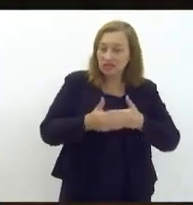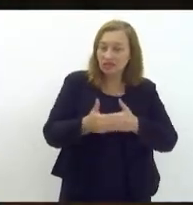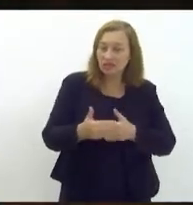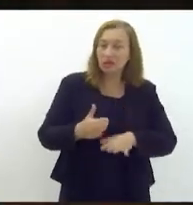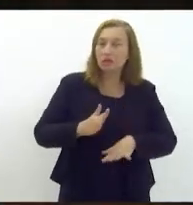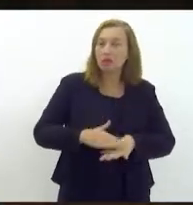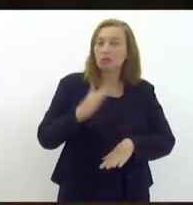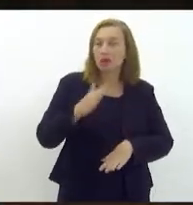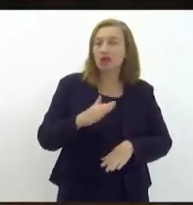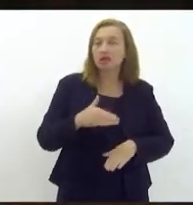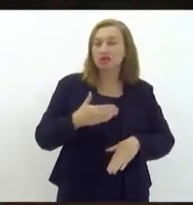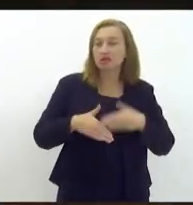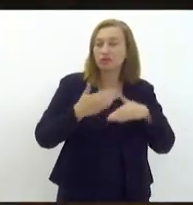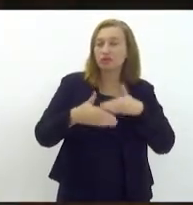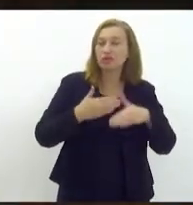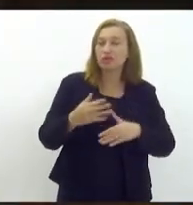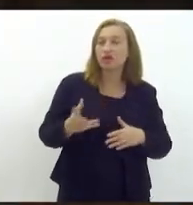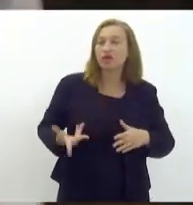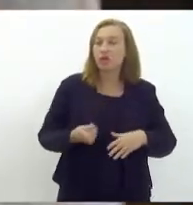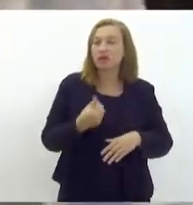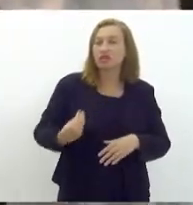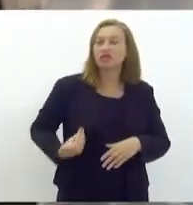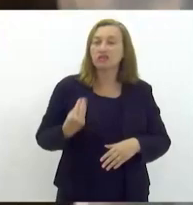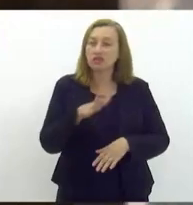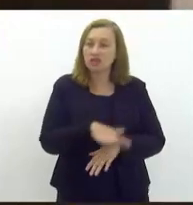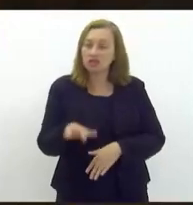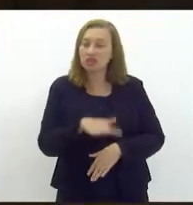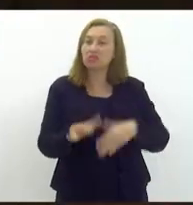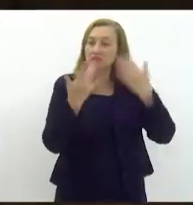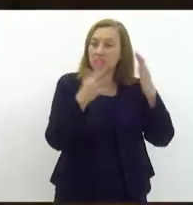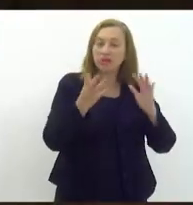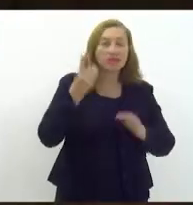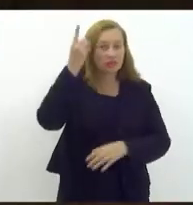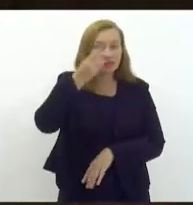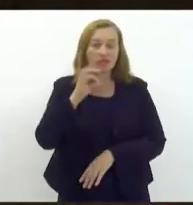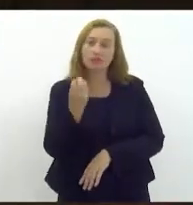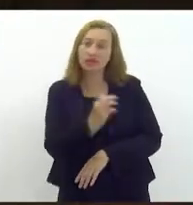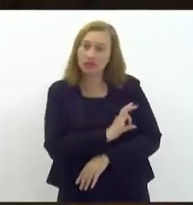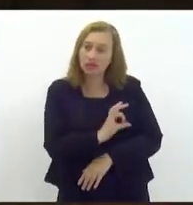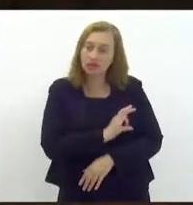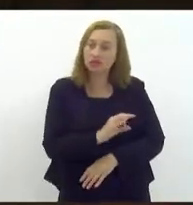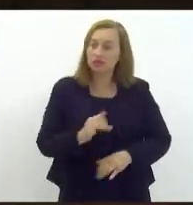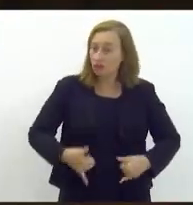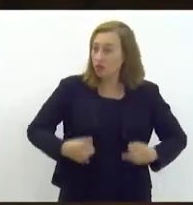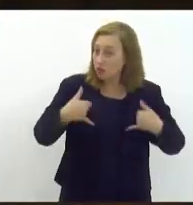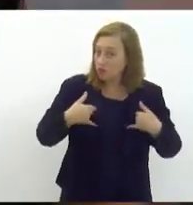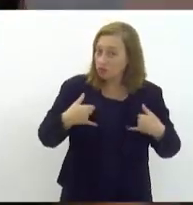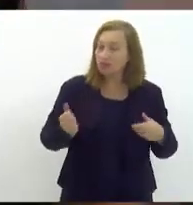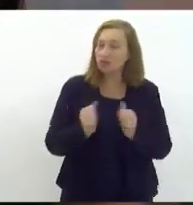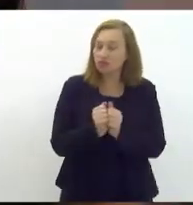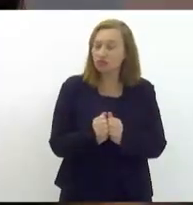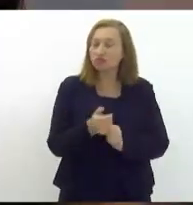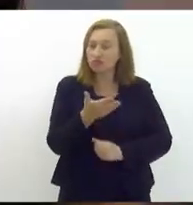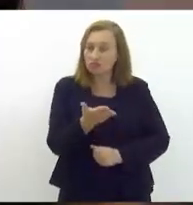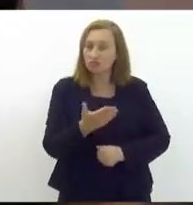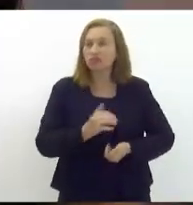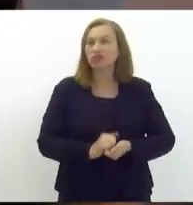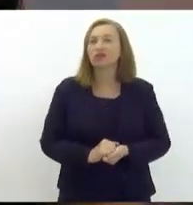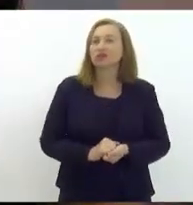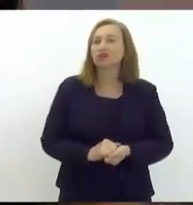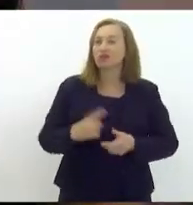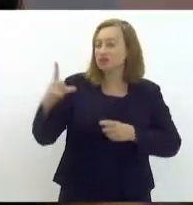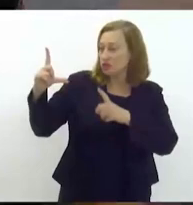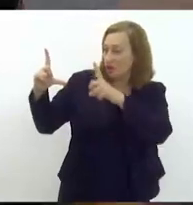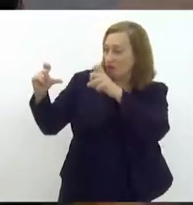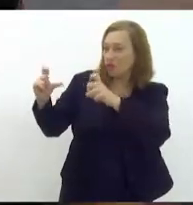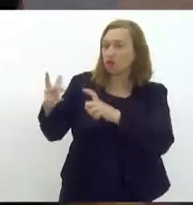ainda maior, pensando na qualidade de vida das nossas crianças. Parabéns, deputada Marta Rocha. Uma honra estar com vossa excelência. Tirei uma